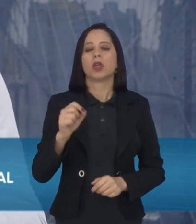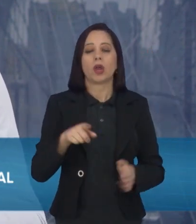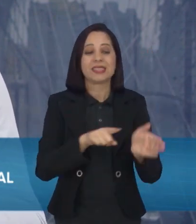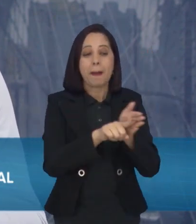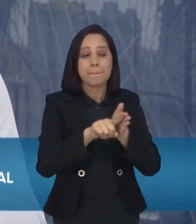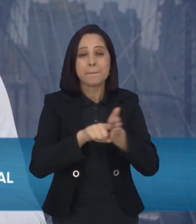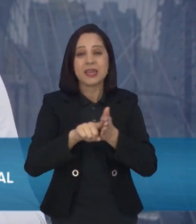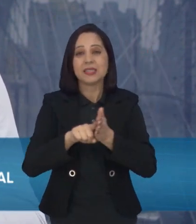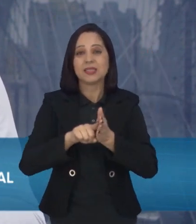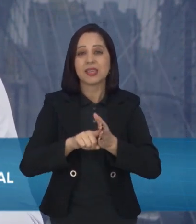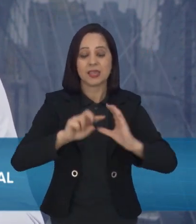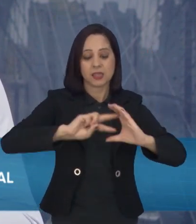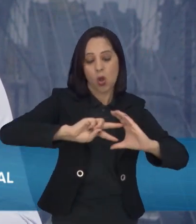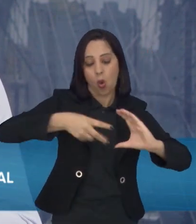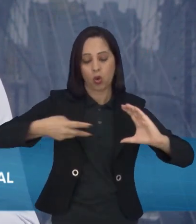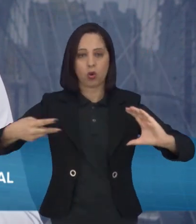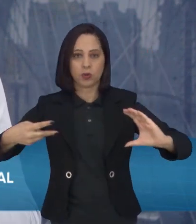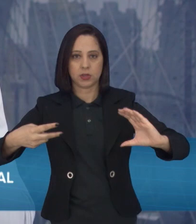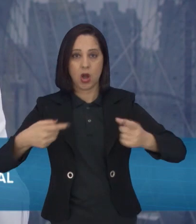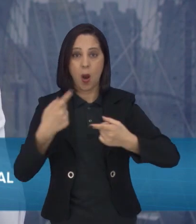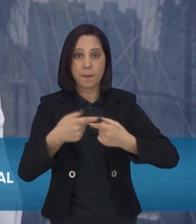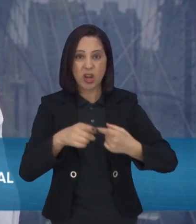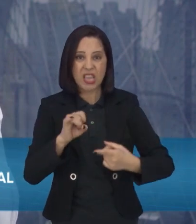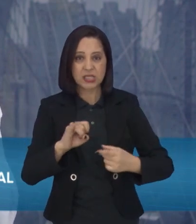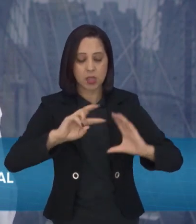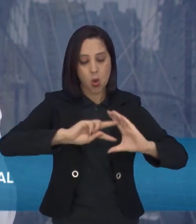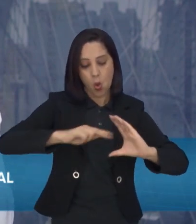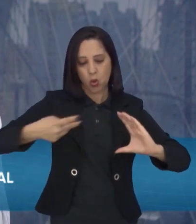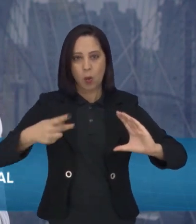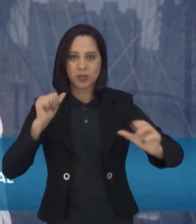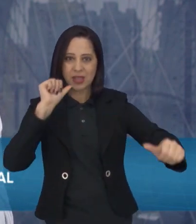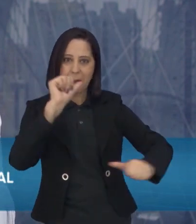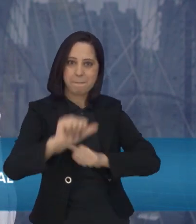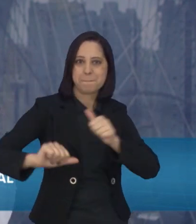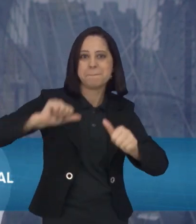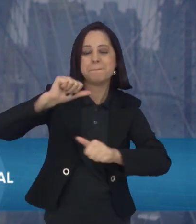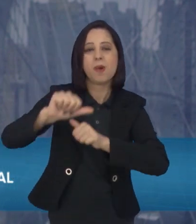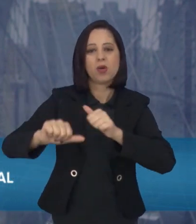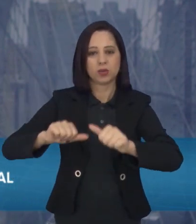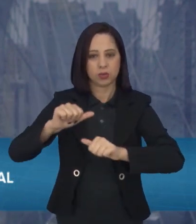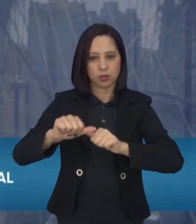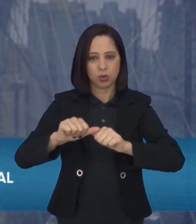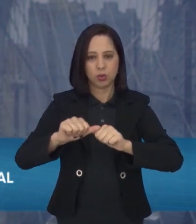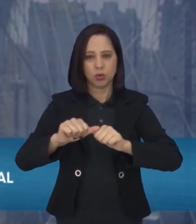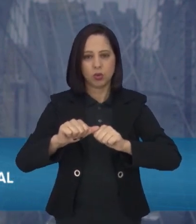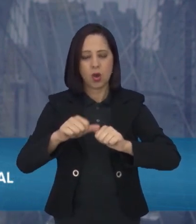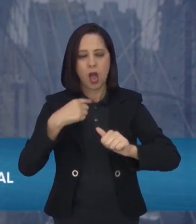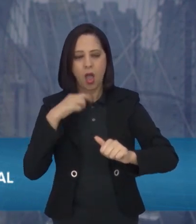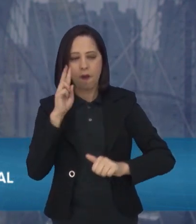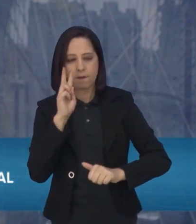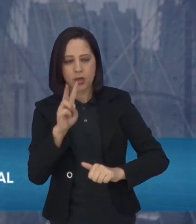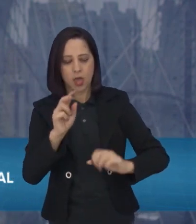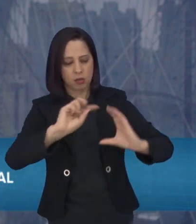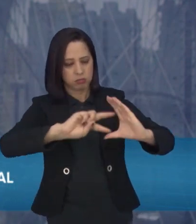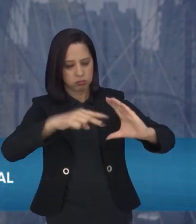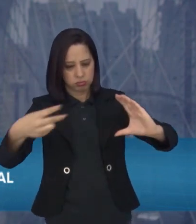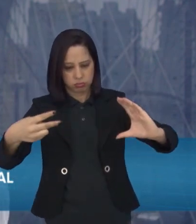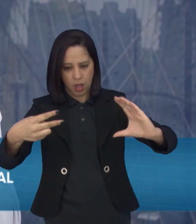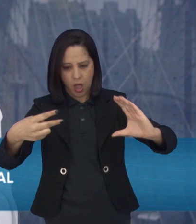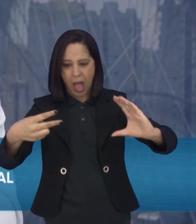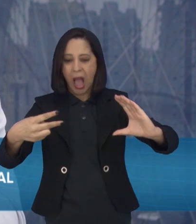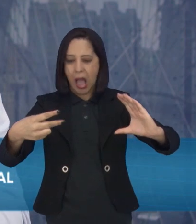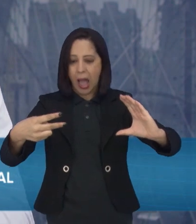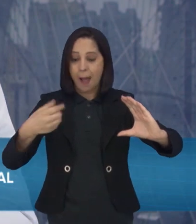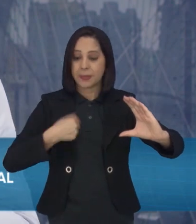vezes, eu tenho uma alteração em um cromossomo e conforme aquela alteração daquele cromossomo, é o tipo de cannabinoides que vou estar